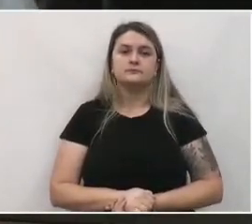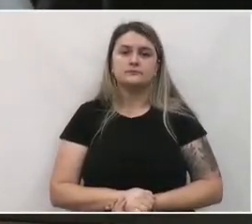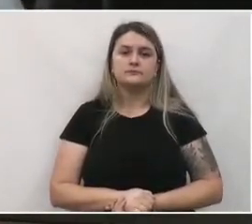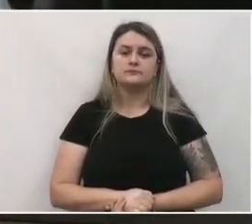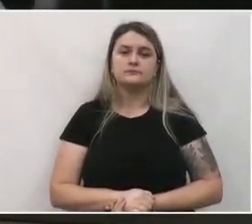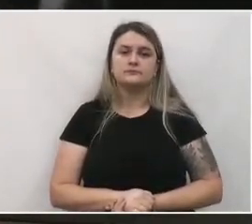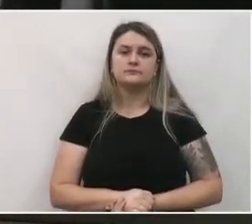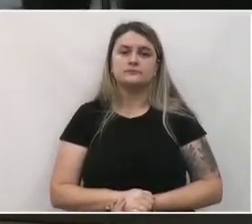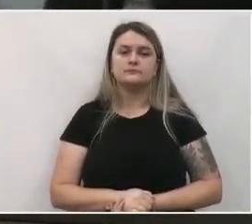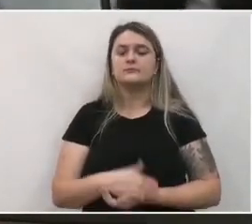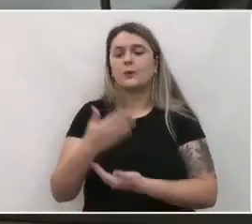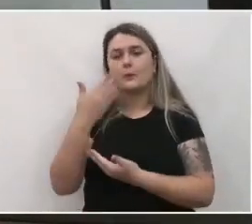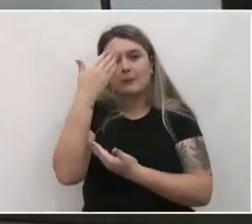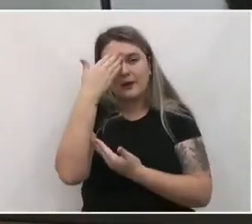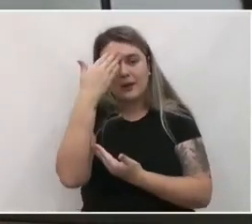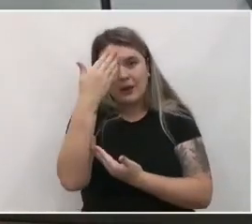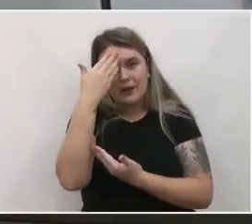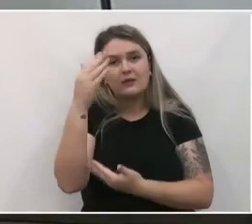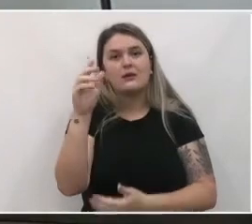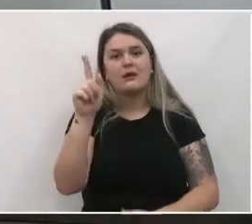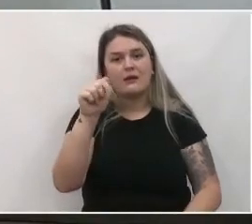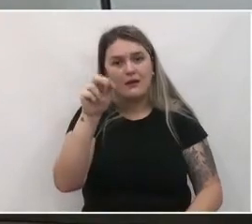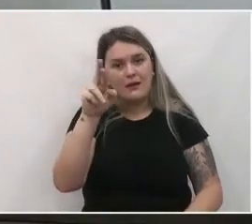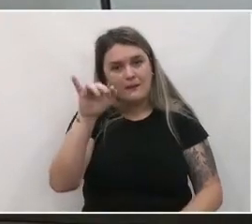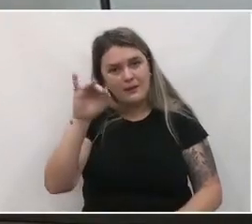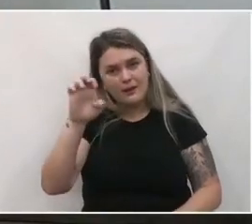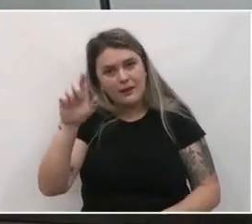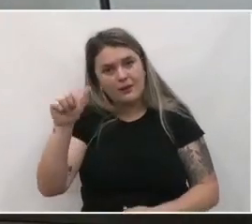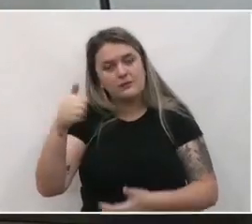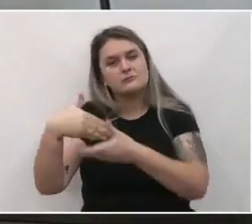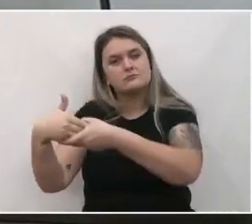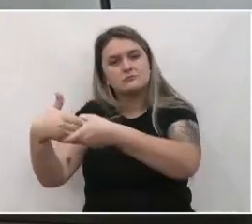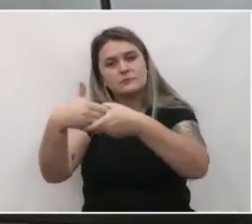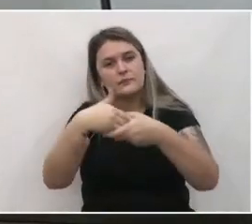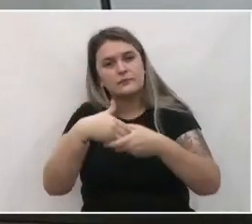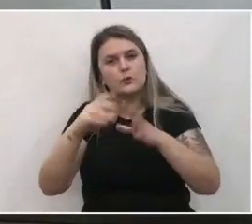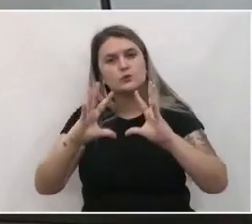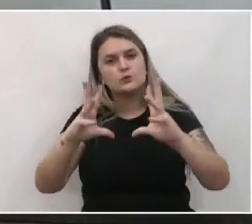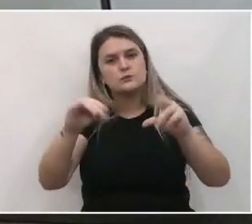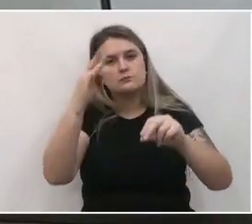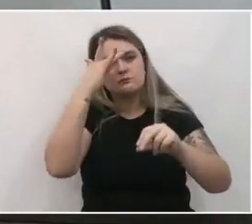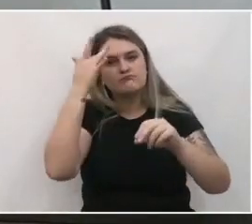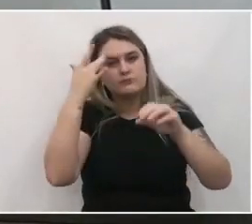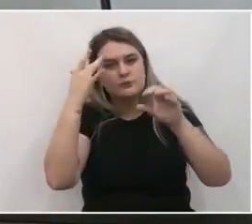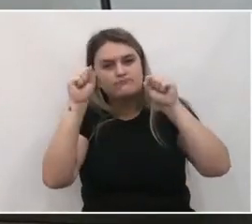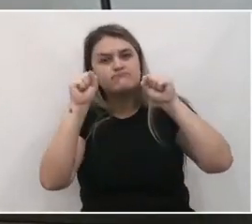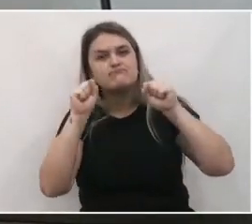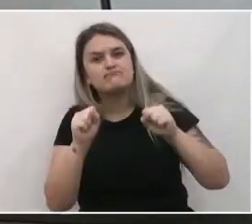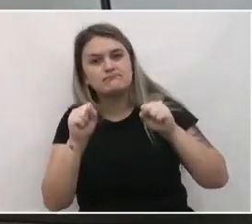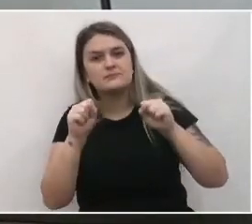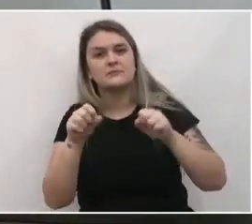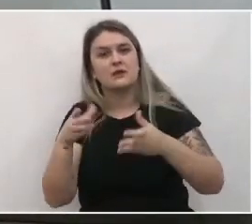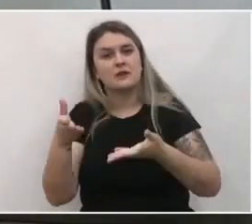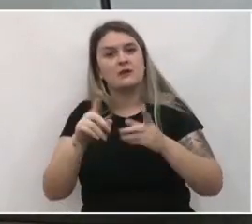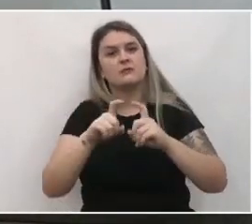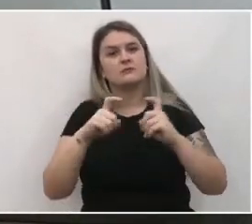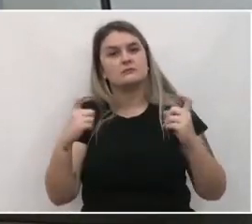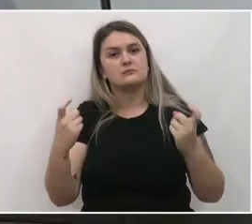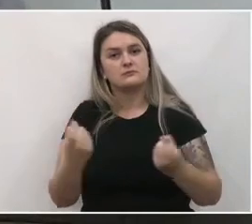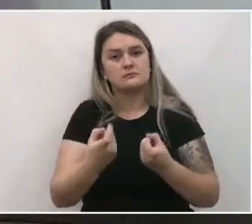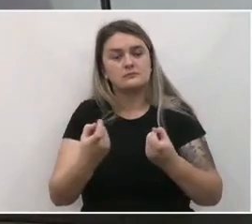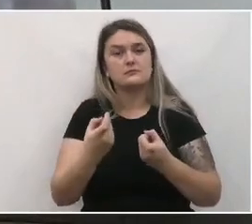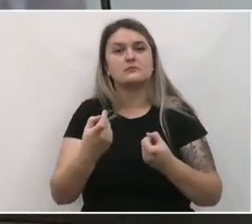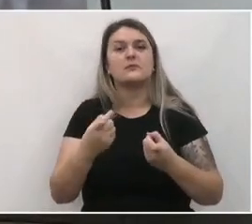Muito obrigado, Gabriela. Cumprimento a todos que acompanham essa sessão